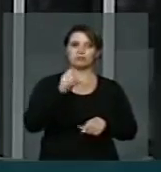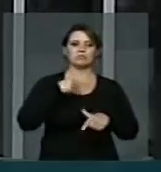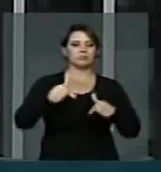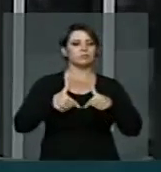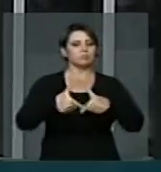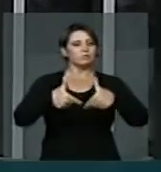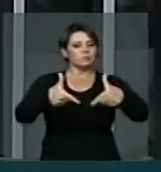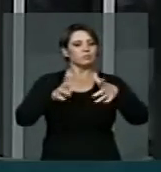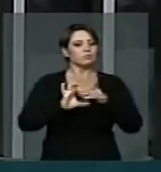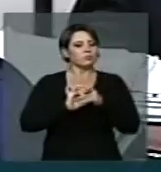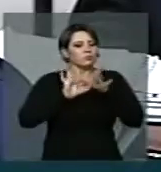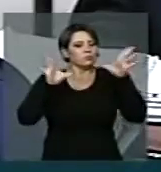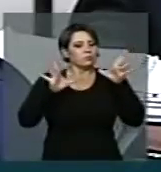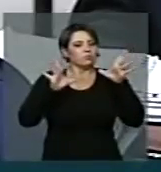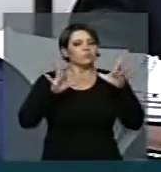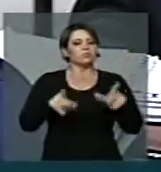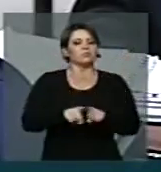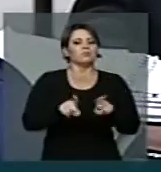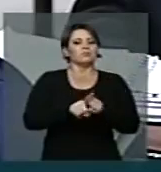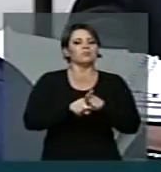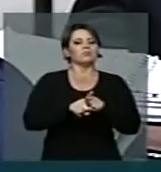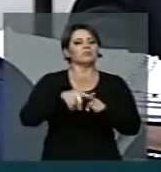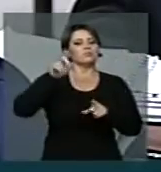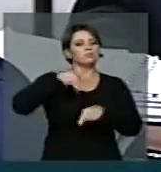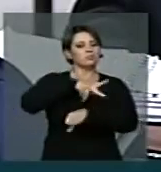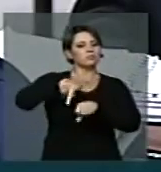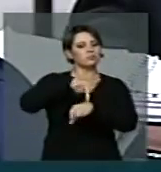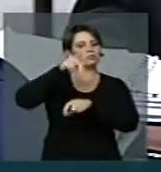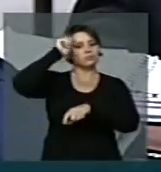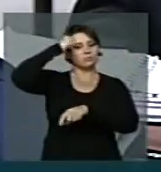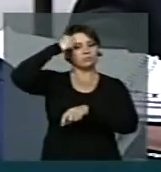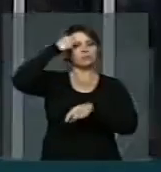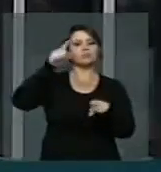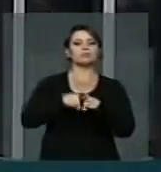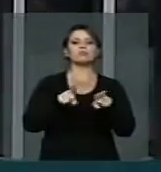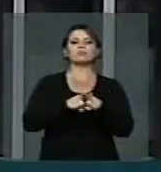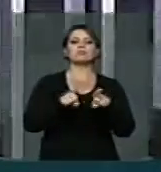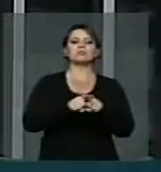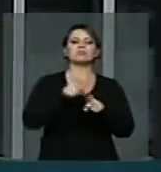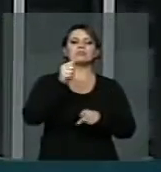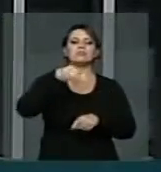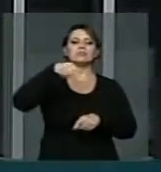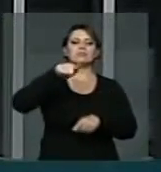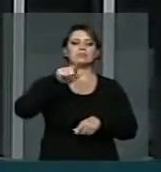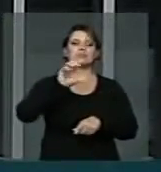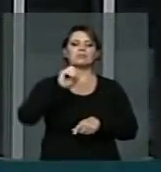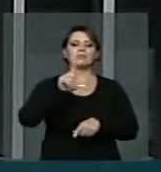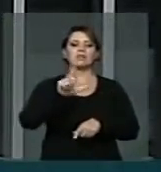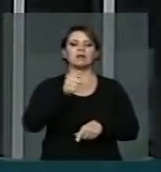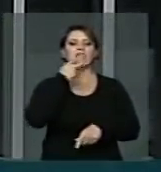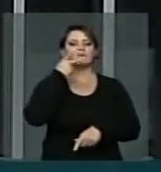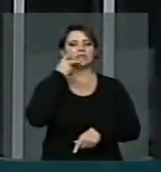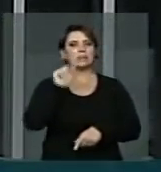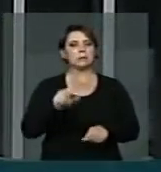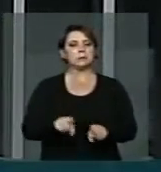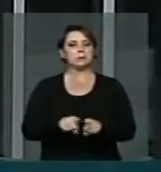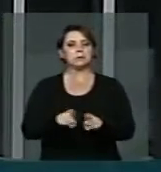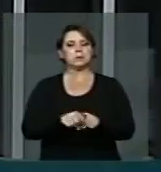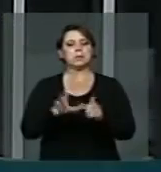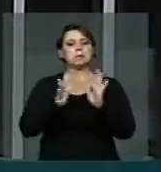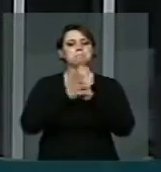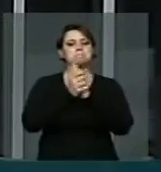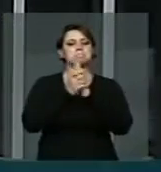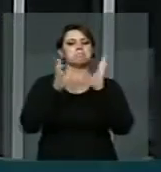libertação de Angola e primeiro presidente daquele país africano, irmão independente, dizia, minhas